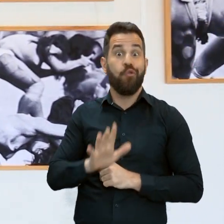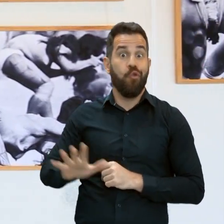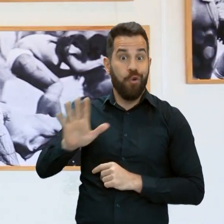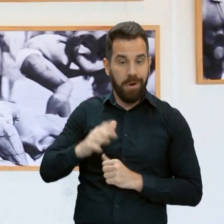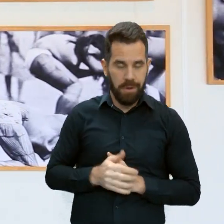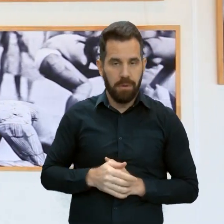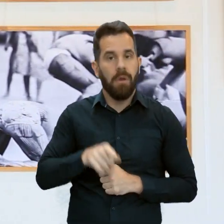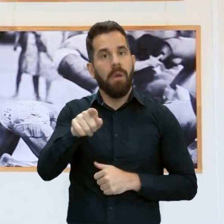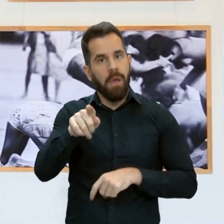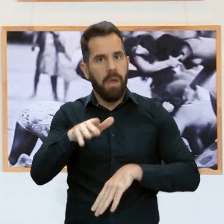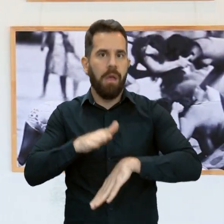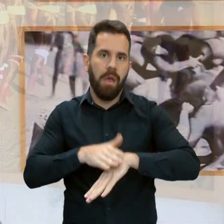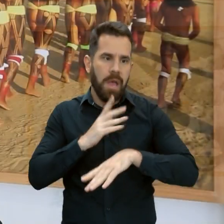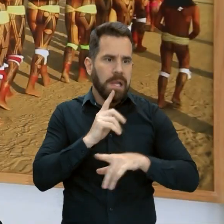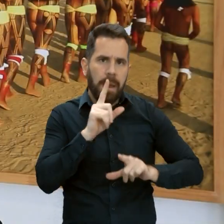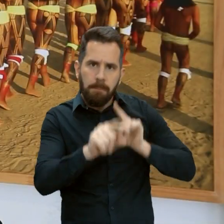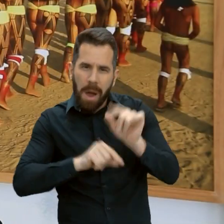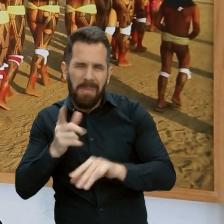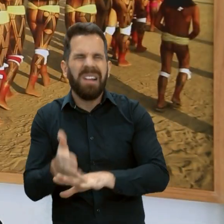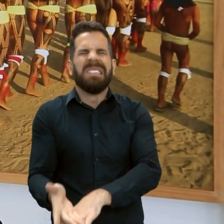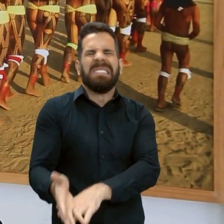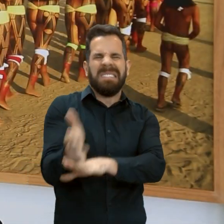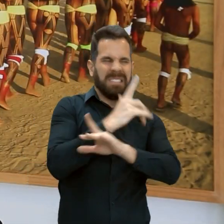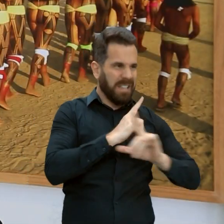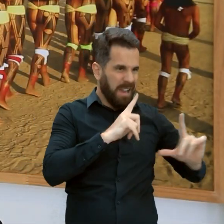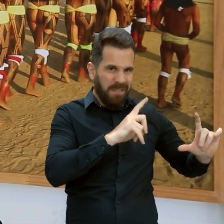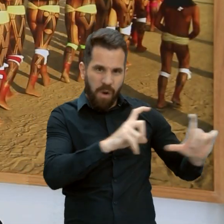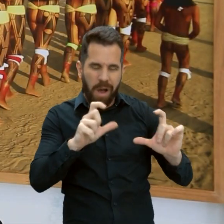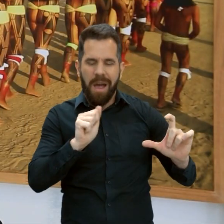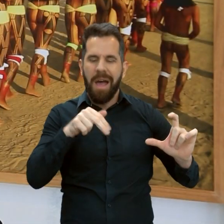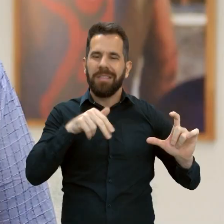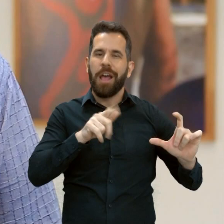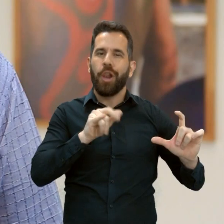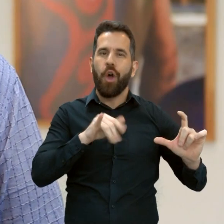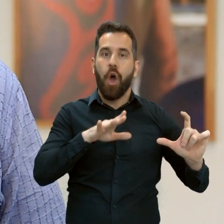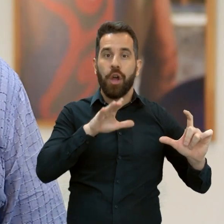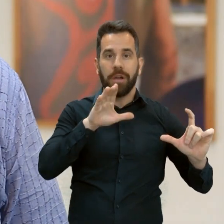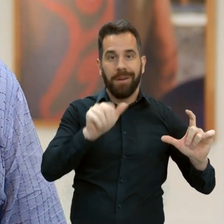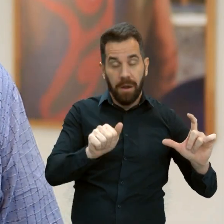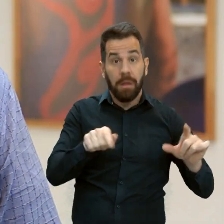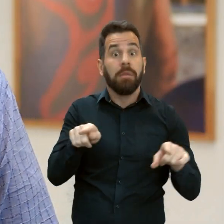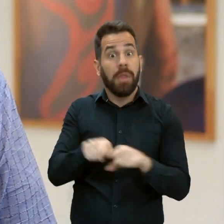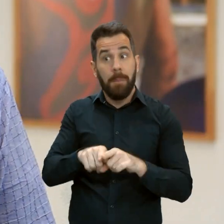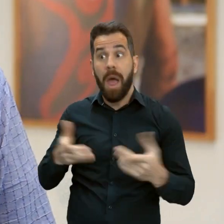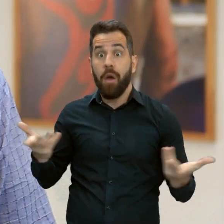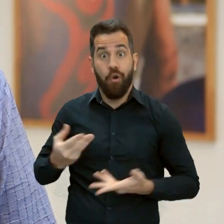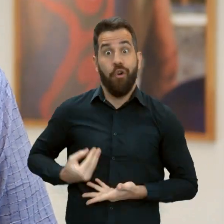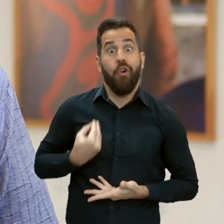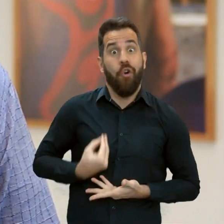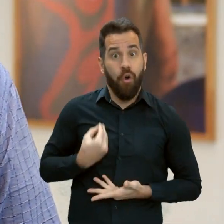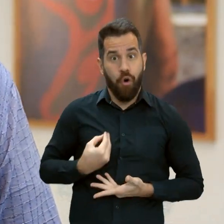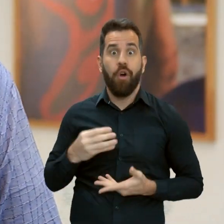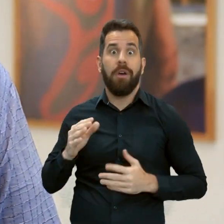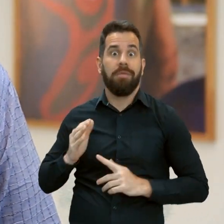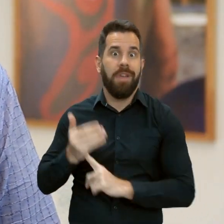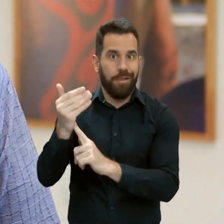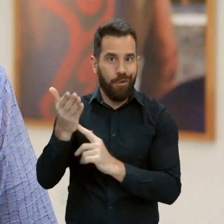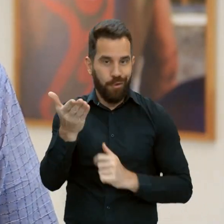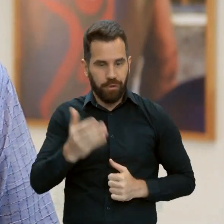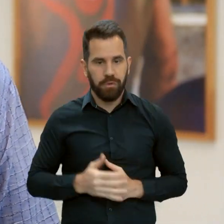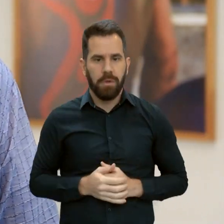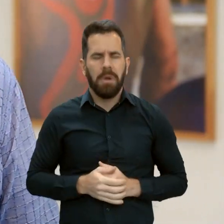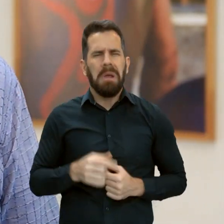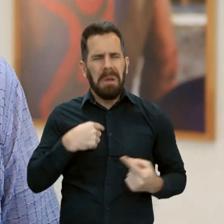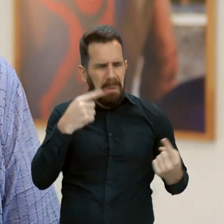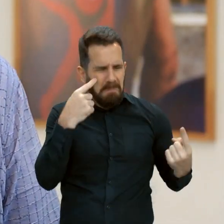com câmeras analógicas, quanto imagens digitais. Mas quando eu vi o material que ela revelou,